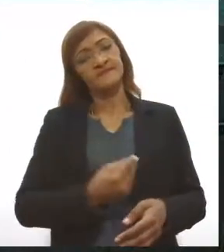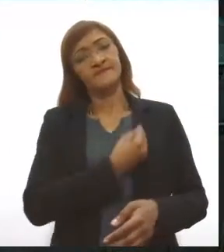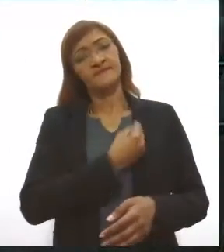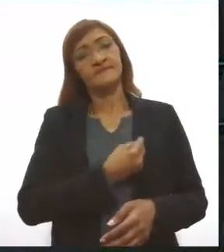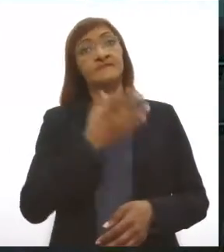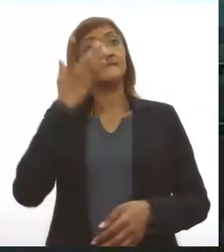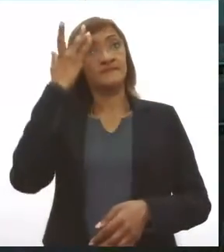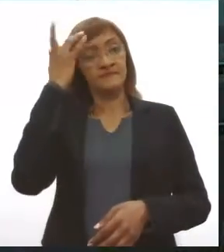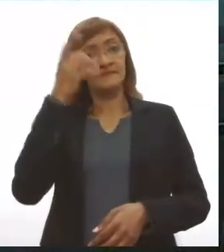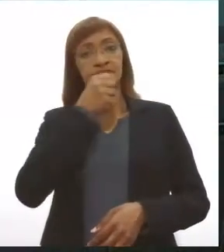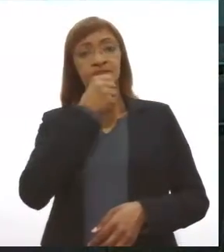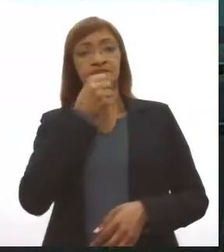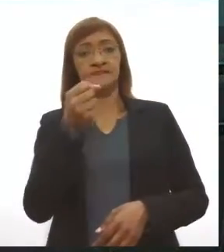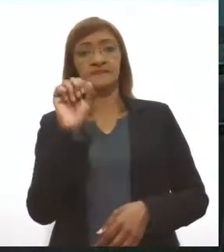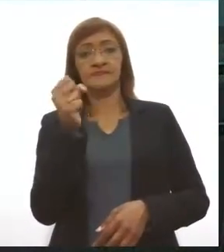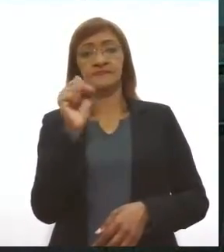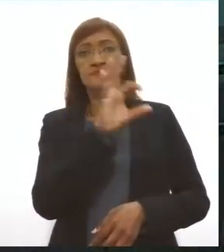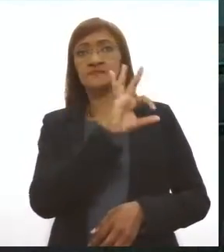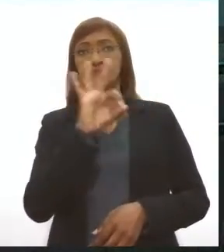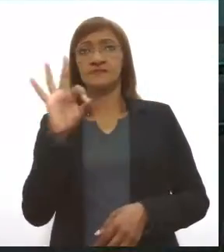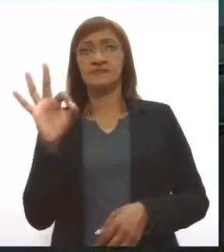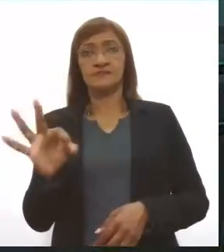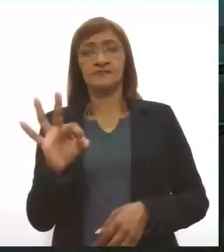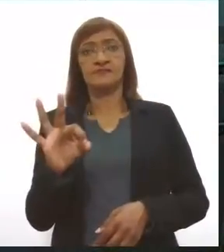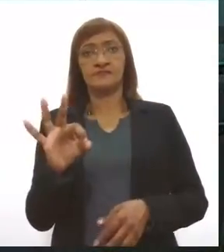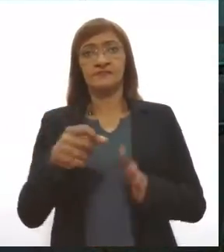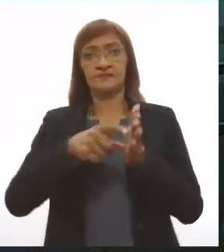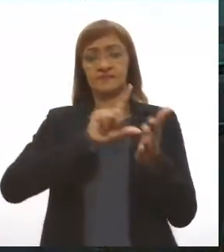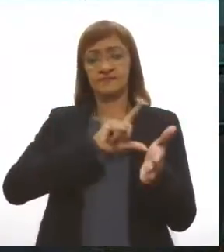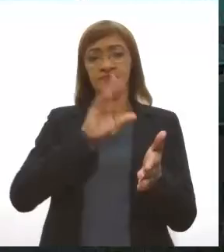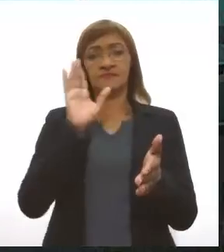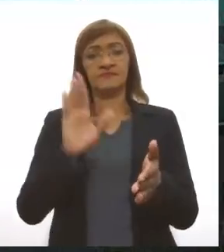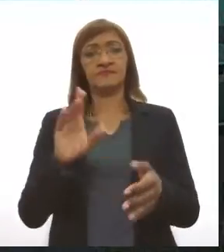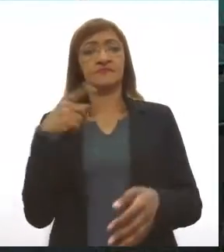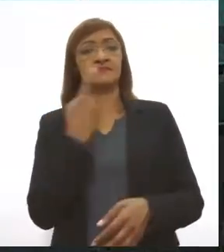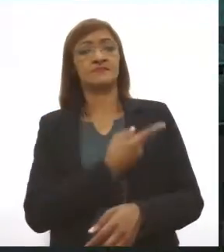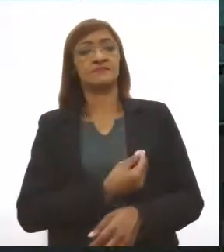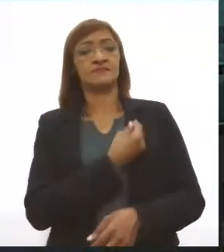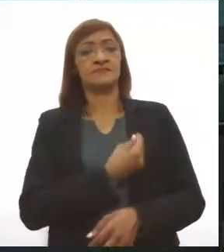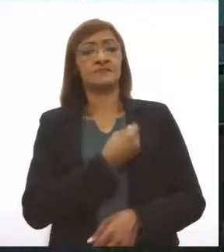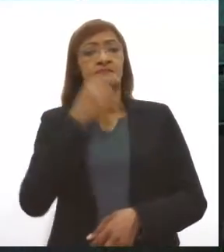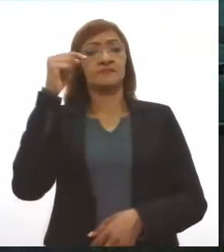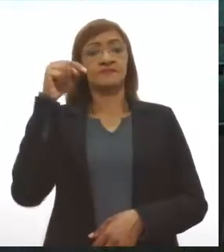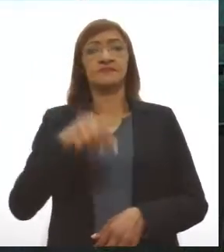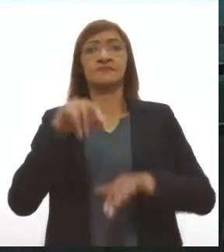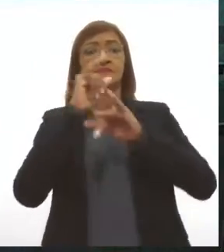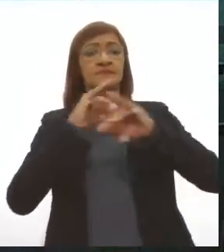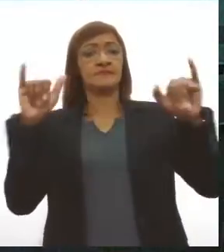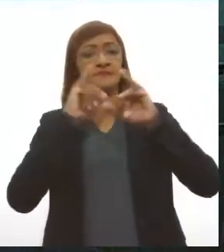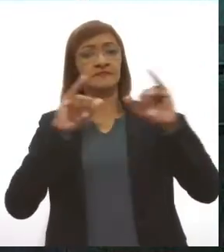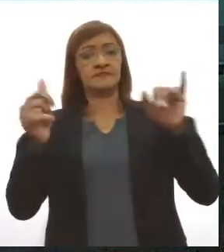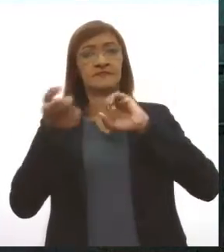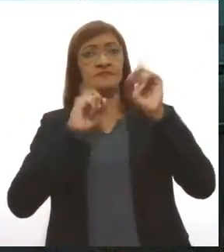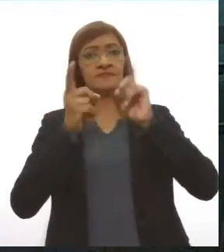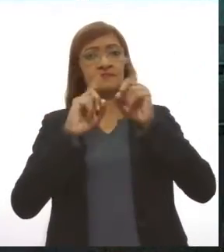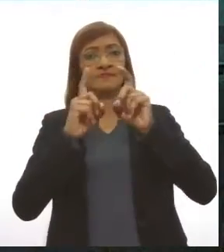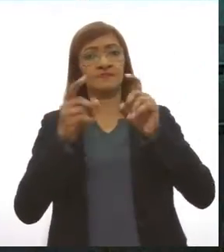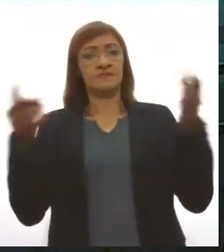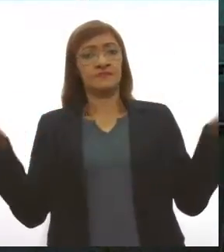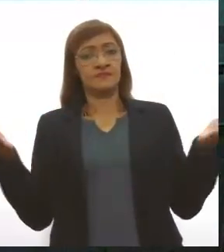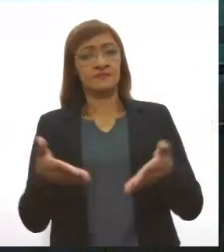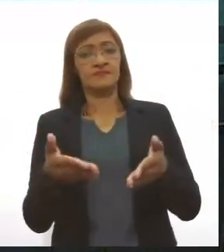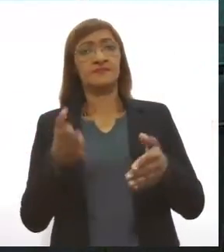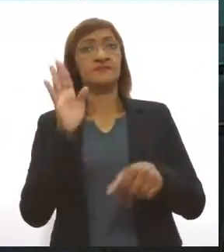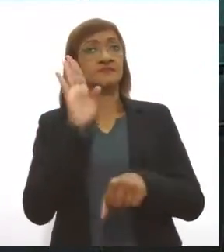Amanhã no Jornal da Alesi, oito horas da manhã, mais cedo um pouquinho, nós estaremos aqui para informar sobre a sessão plenária de hoje à